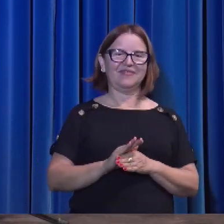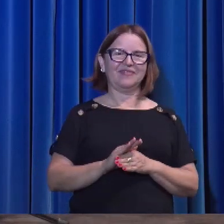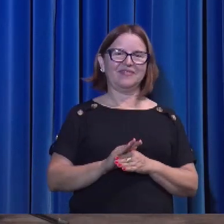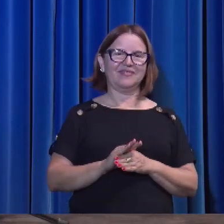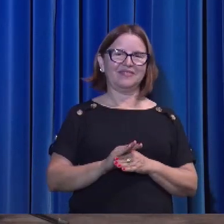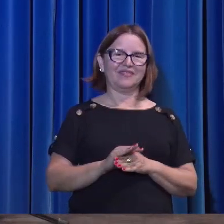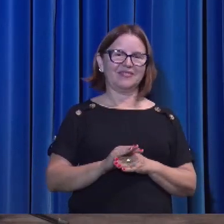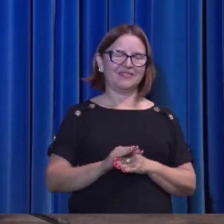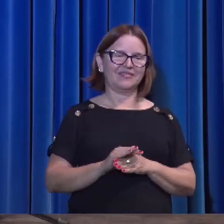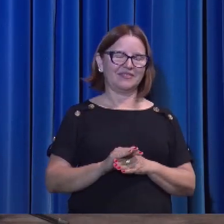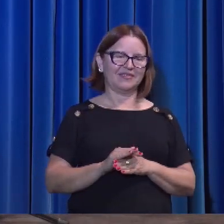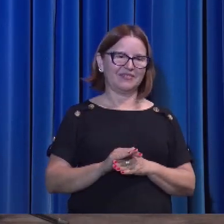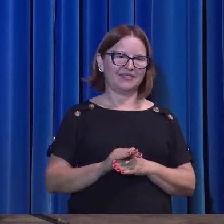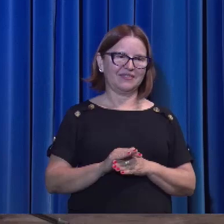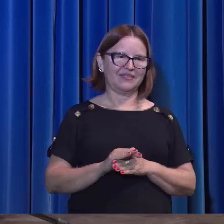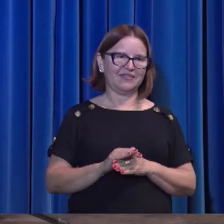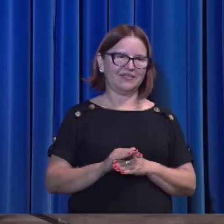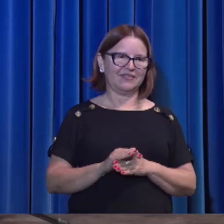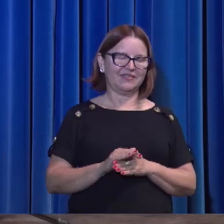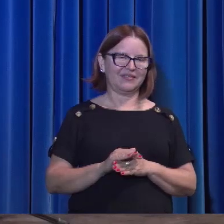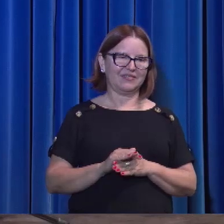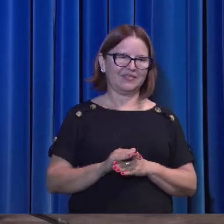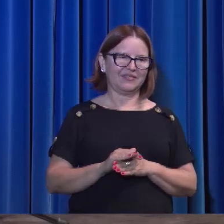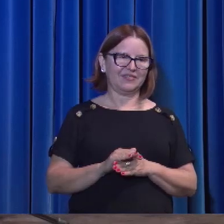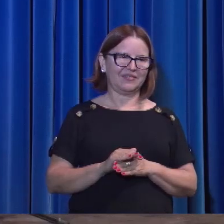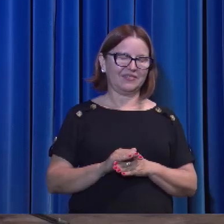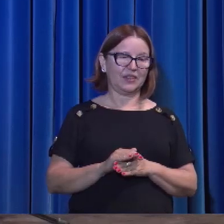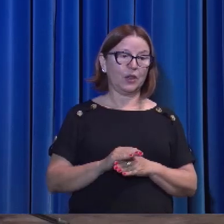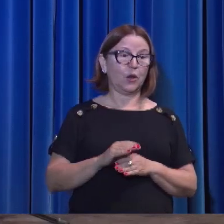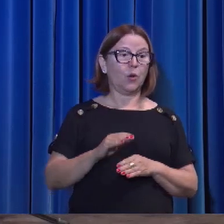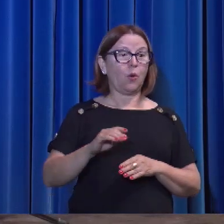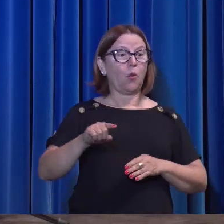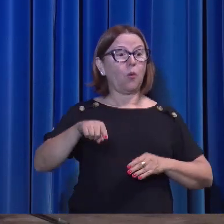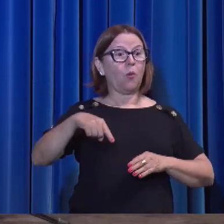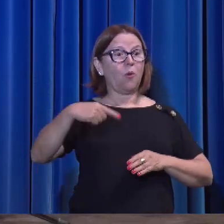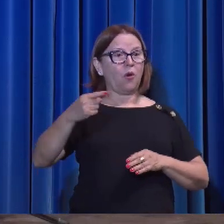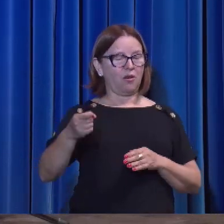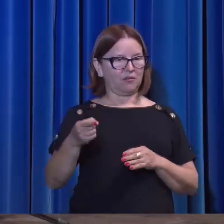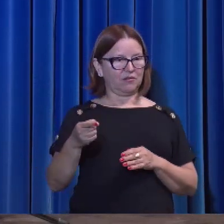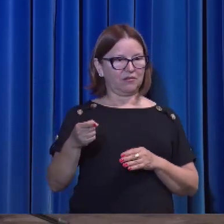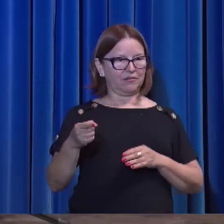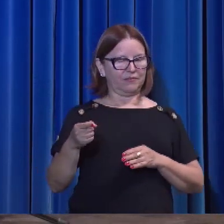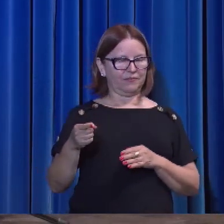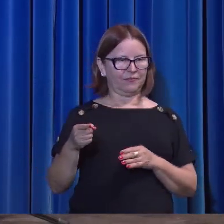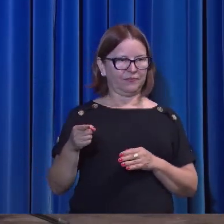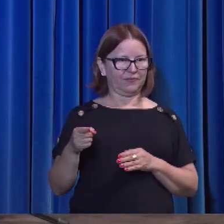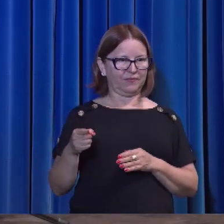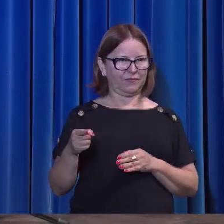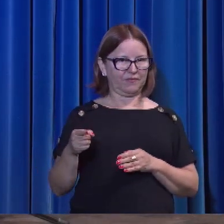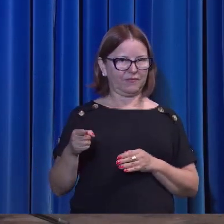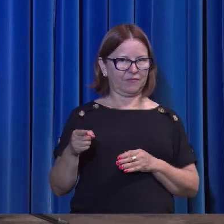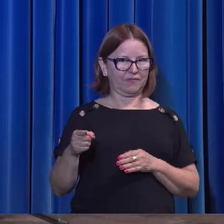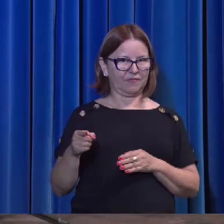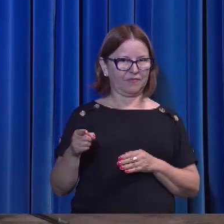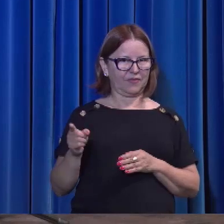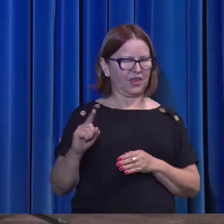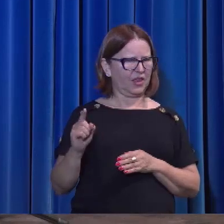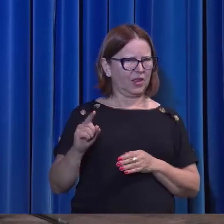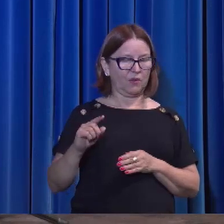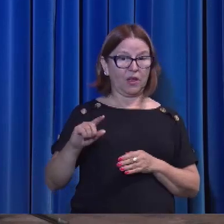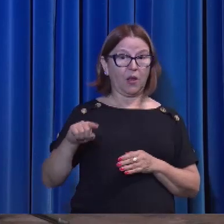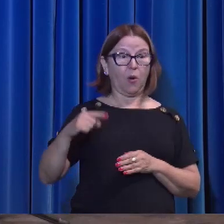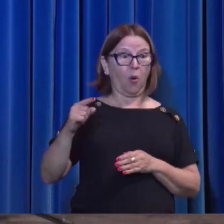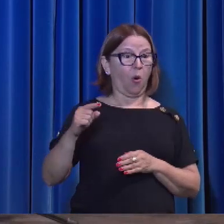E o termo outro não é heteros. Que é outro bem diferente.